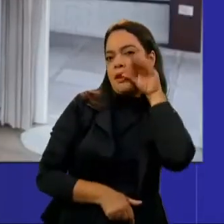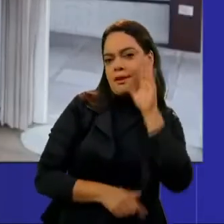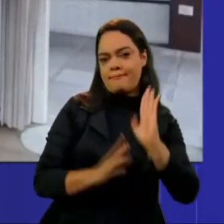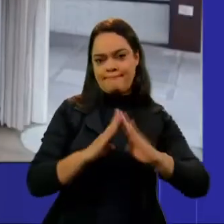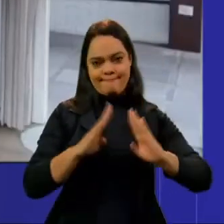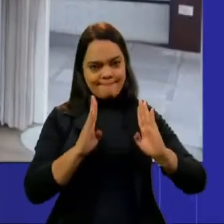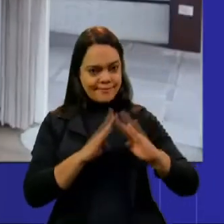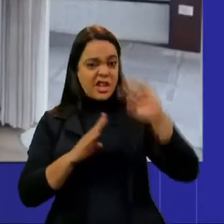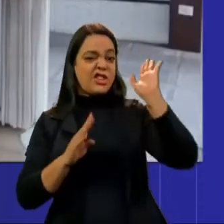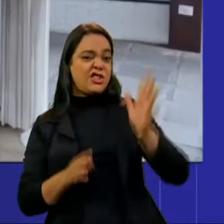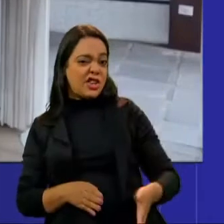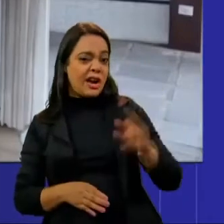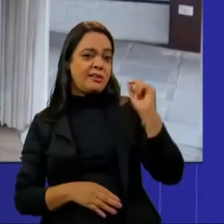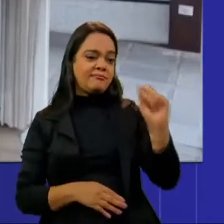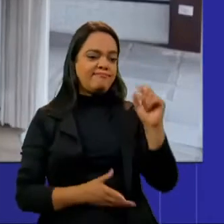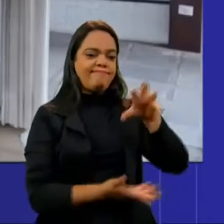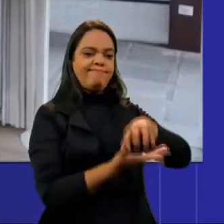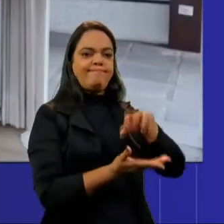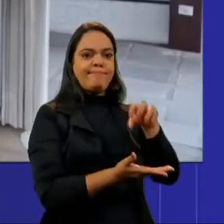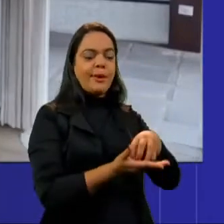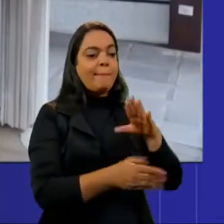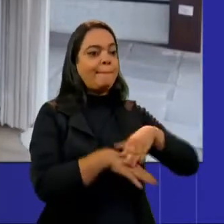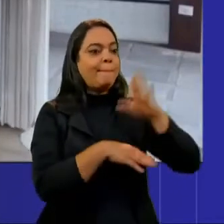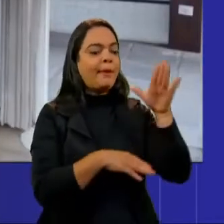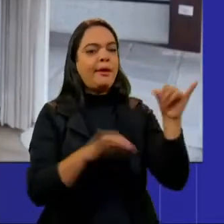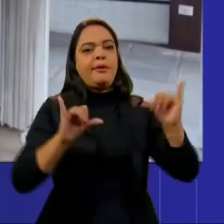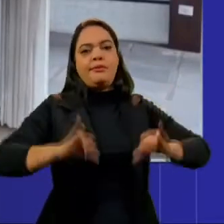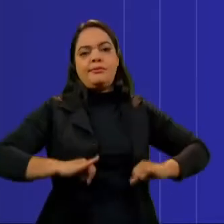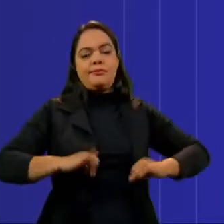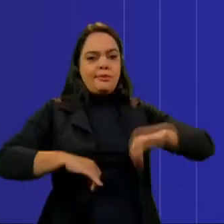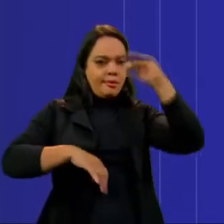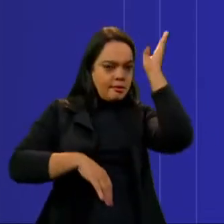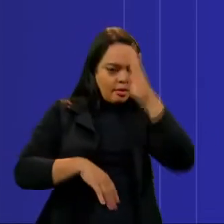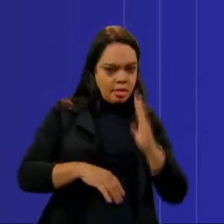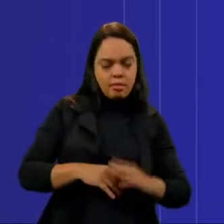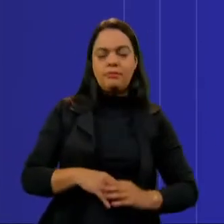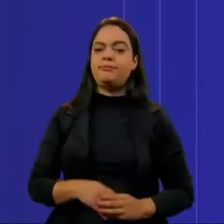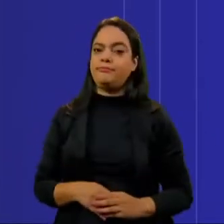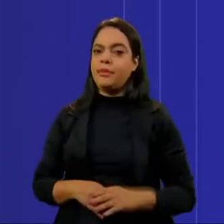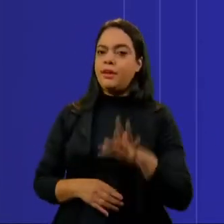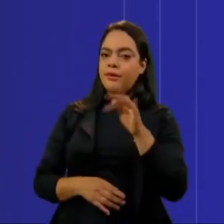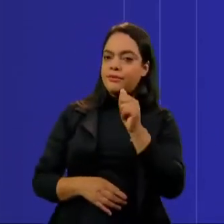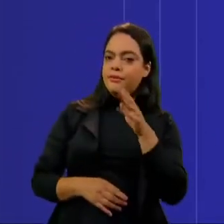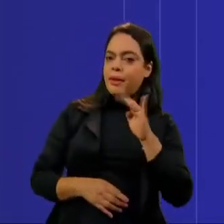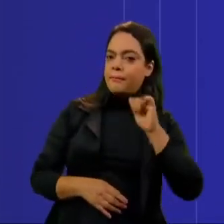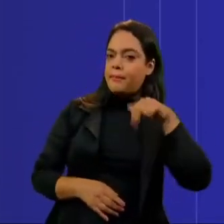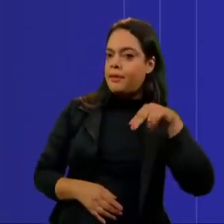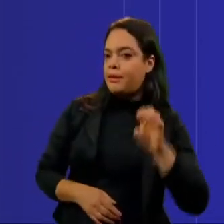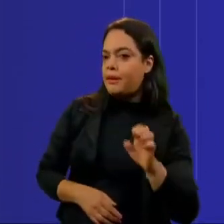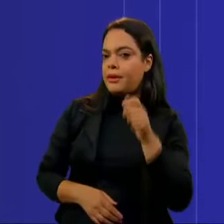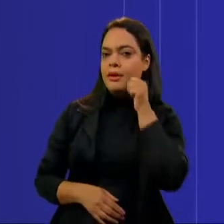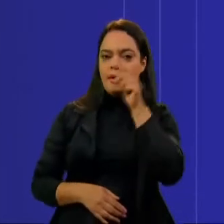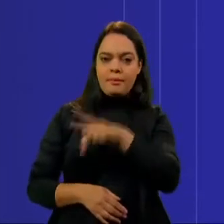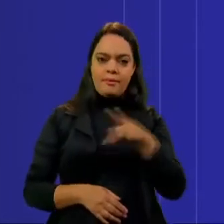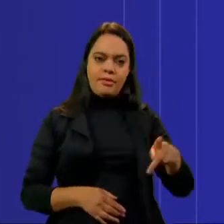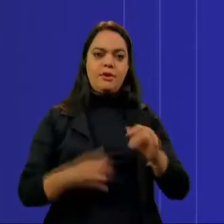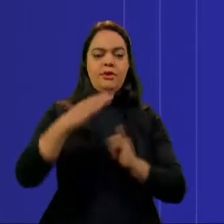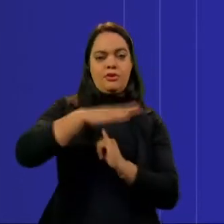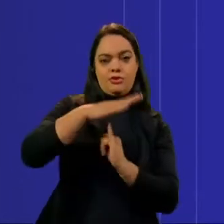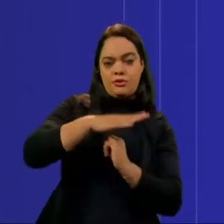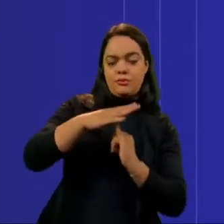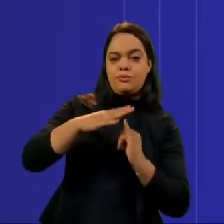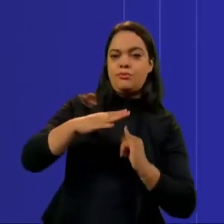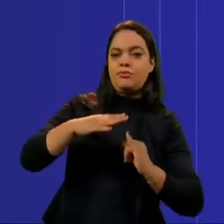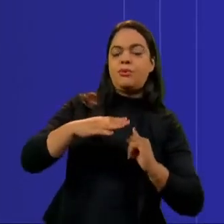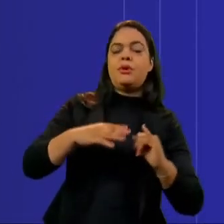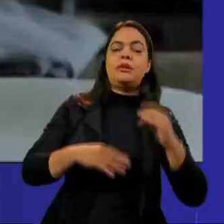já era um dos setores econômicos mais fragilizados do Brasil. Segundo Fabiane Previtale, professora do Instituto de Ciências